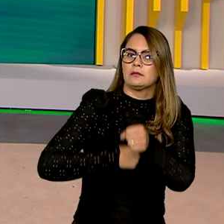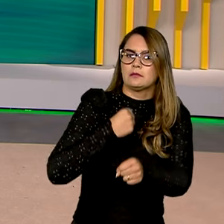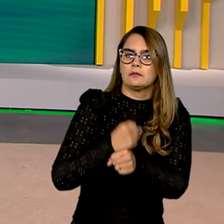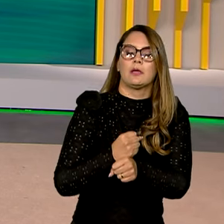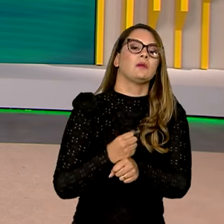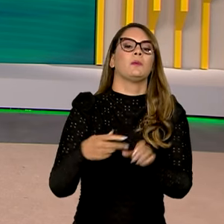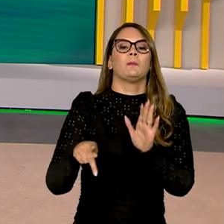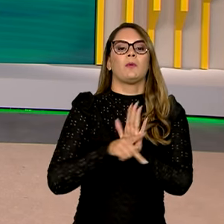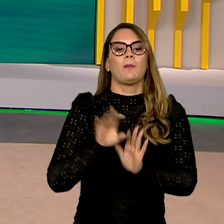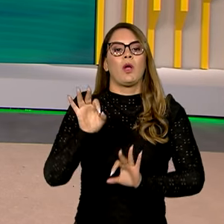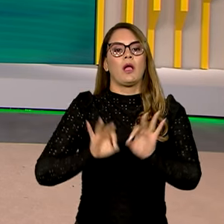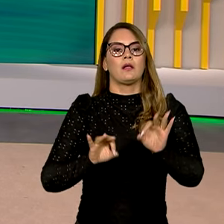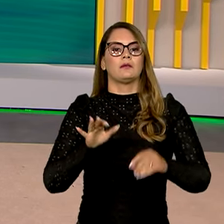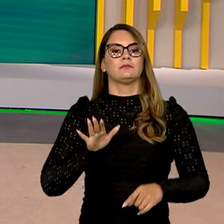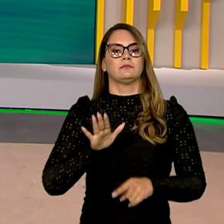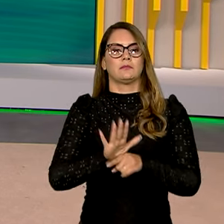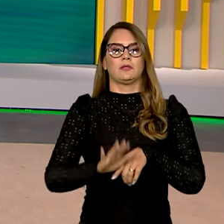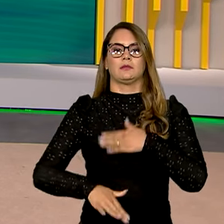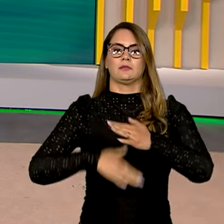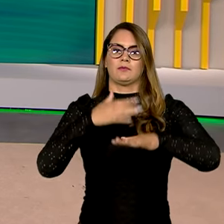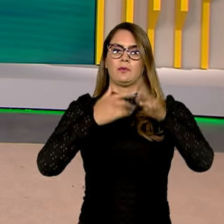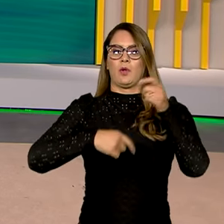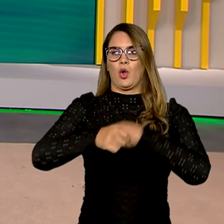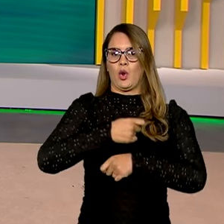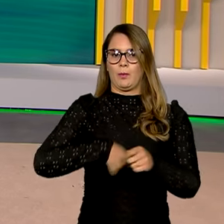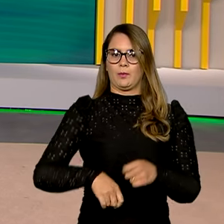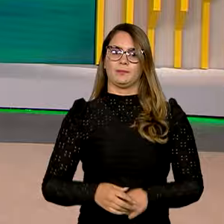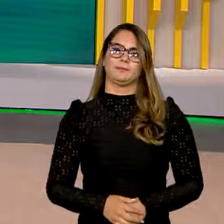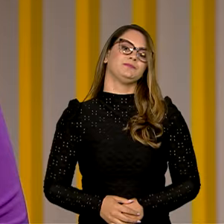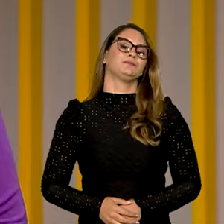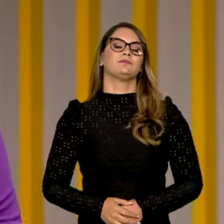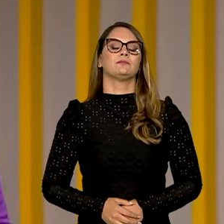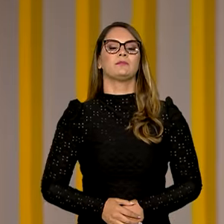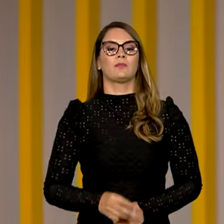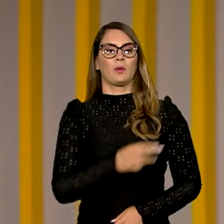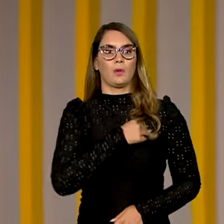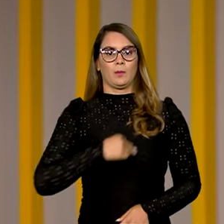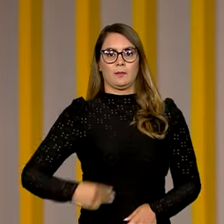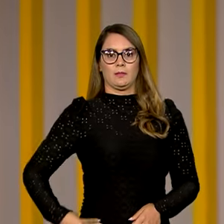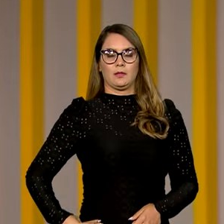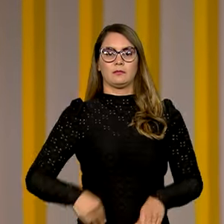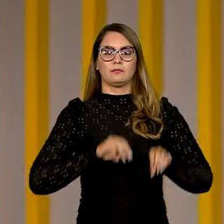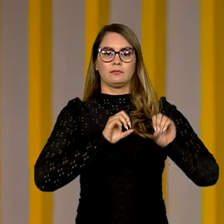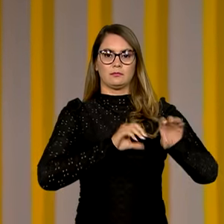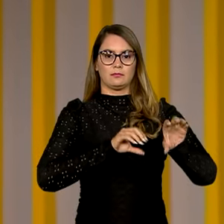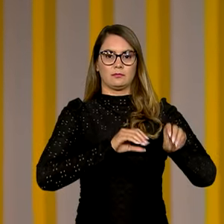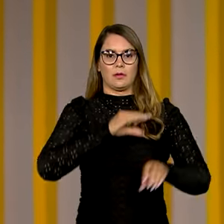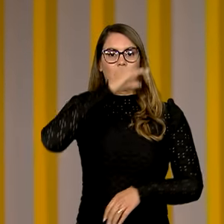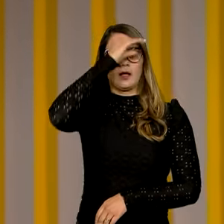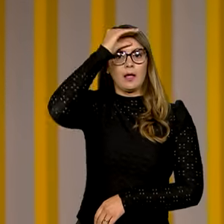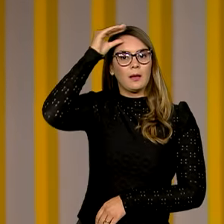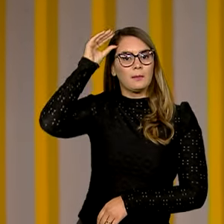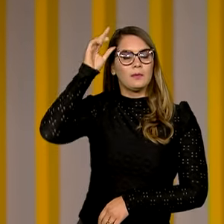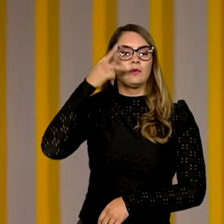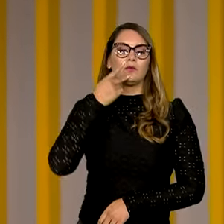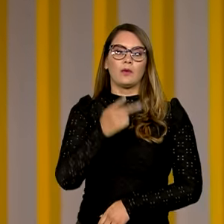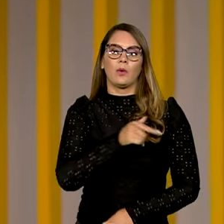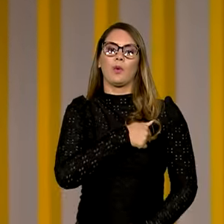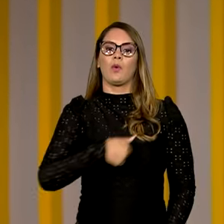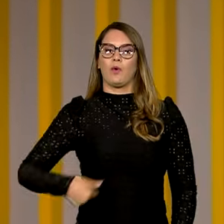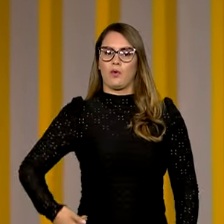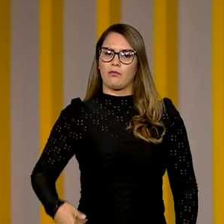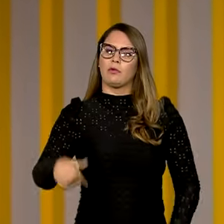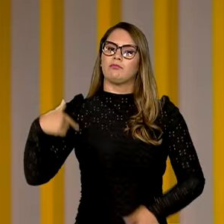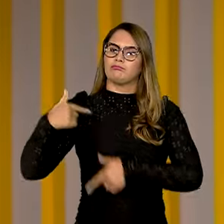Organização para a Cooperação e Desenvolvimento Econômico. O ministro da Educação, Camilo Santana, disse que o governo